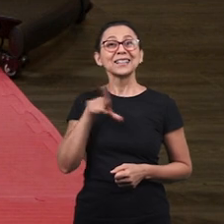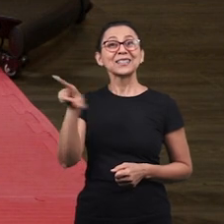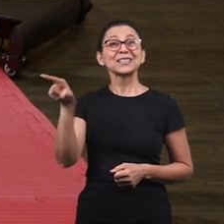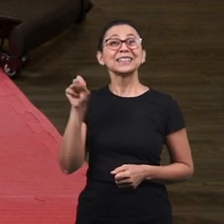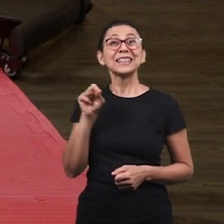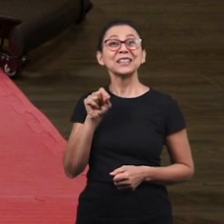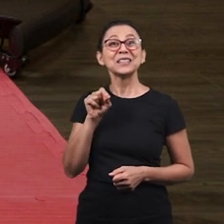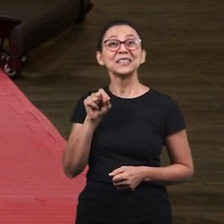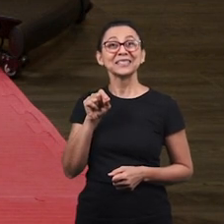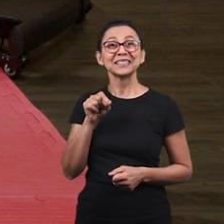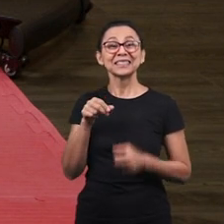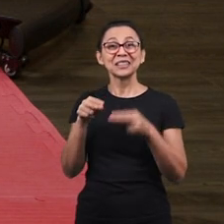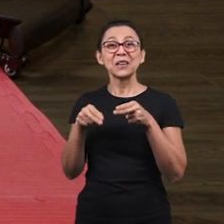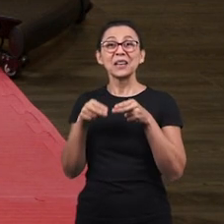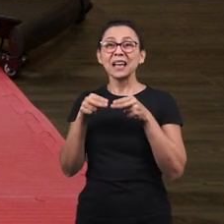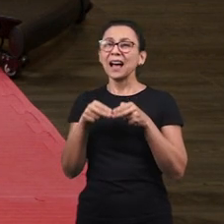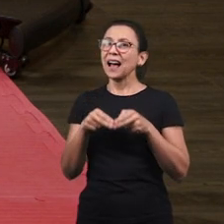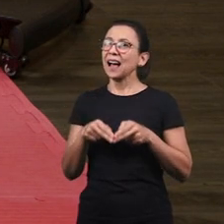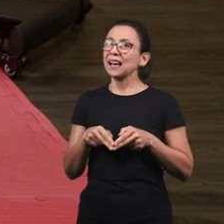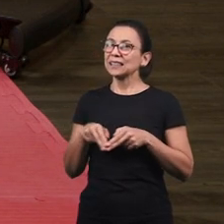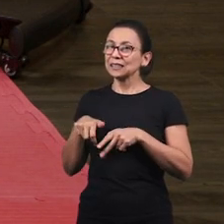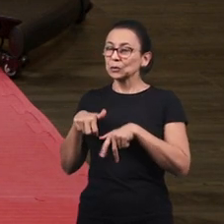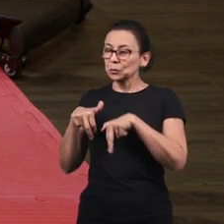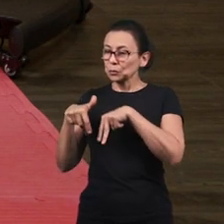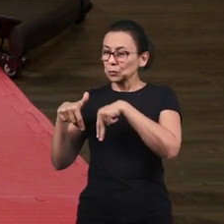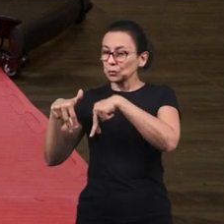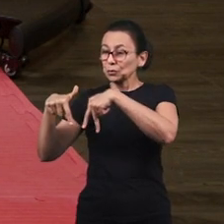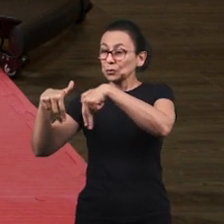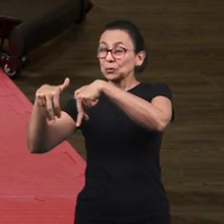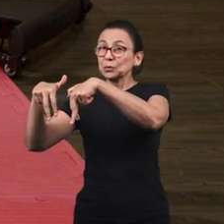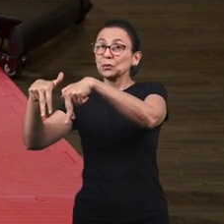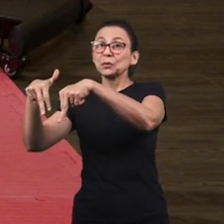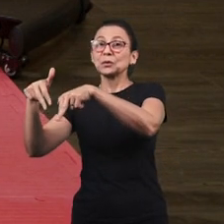Noé escolheu andar com Deus